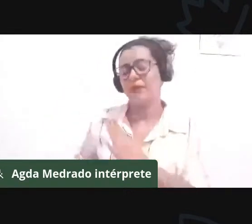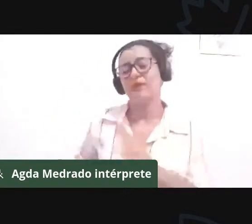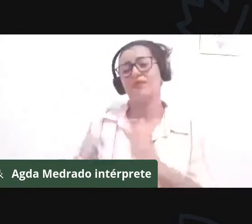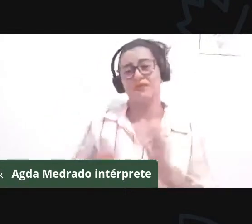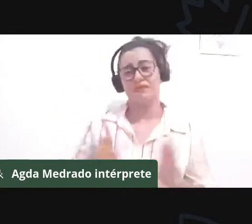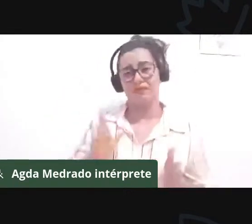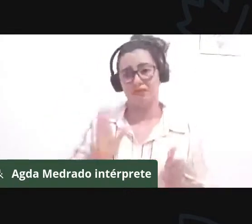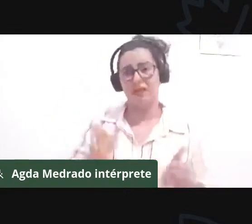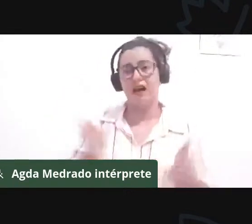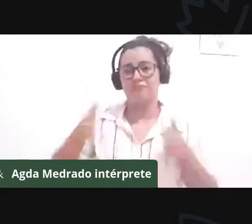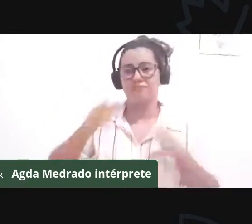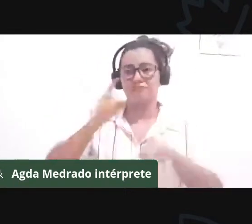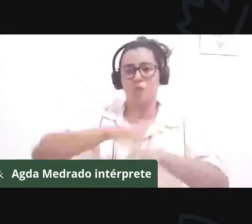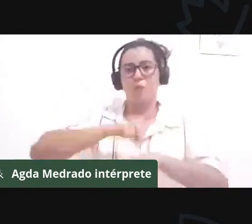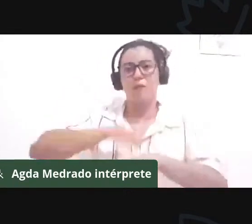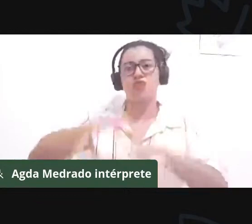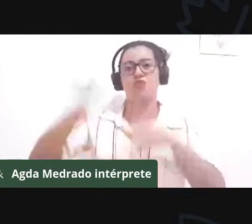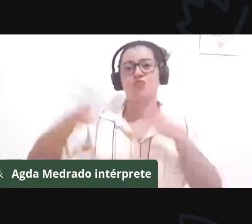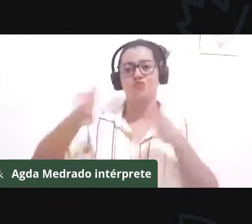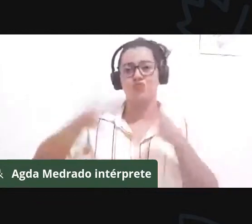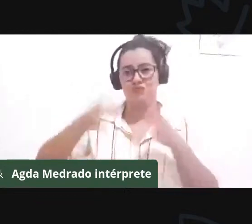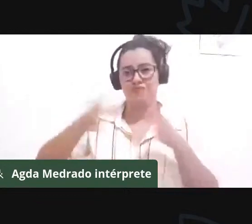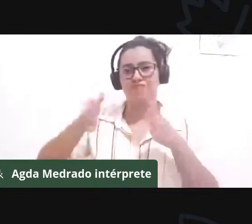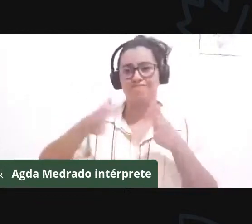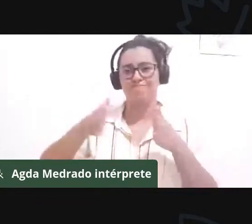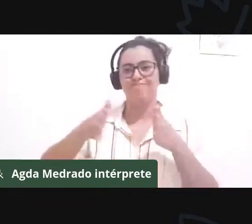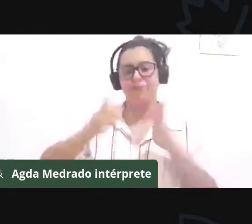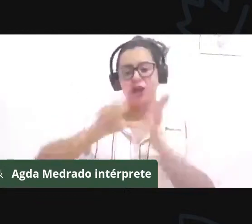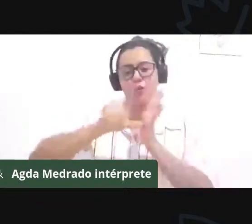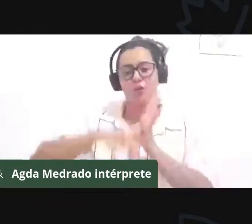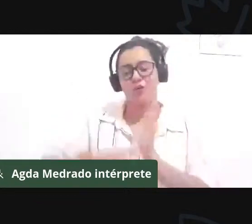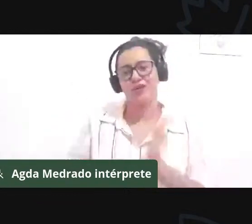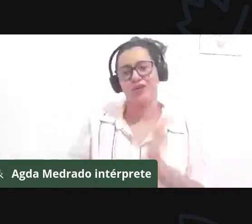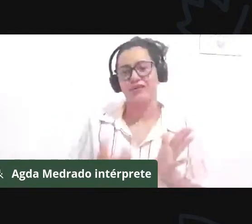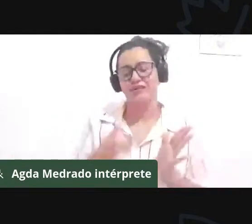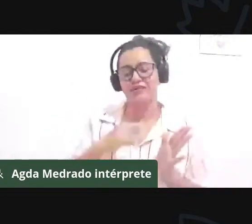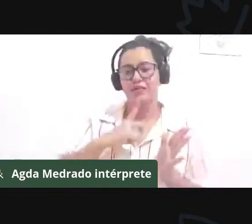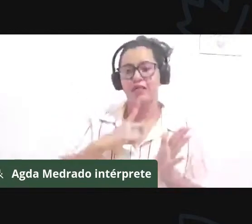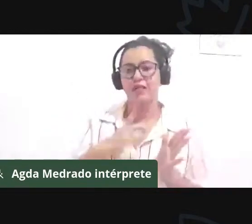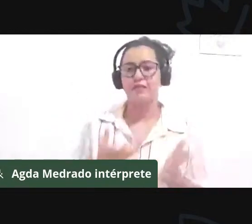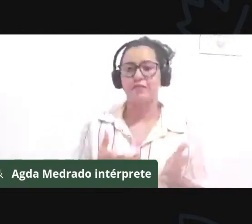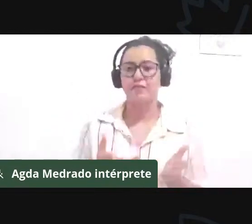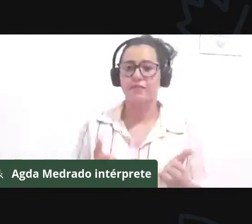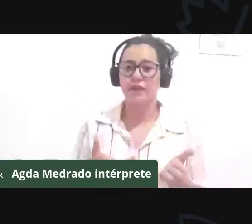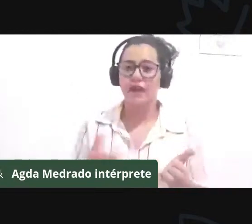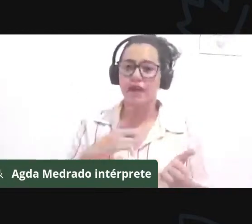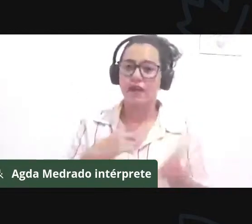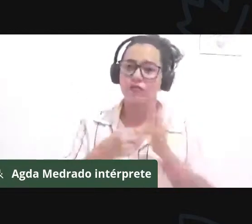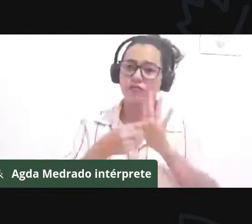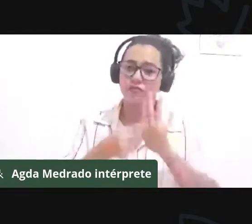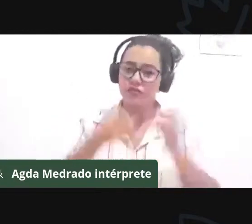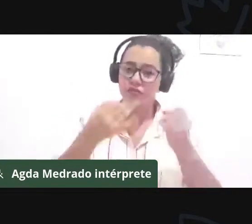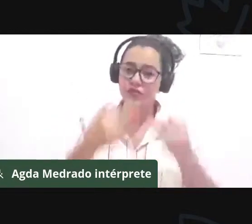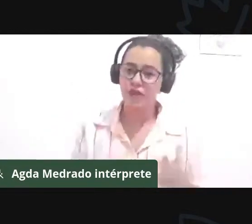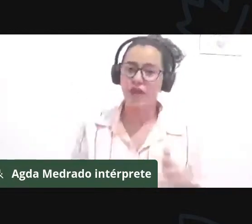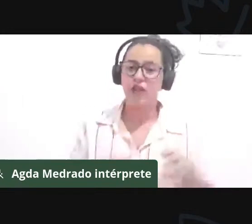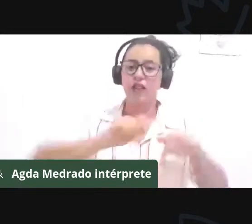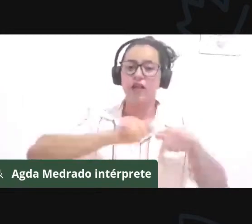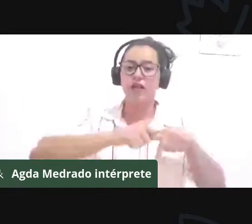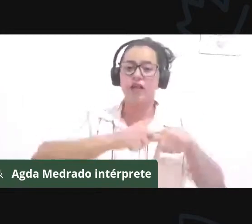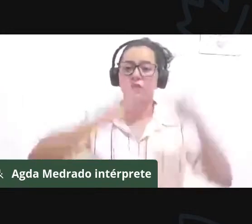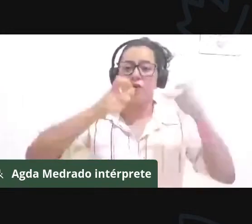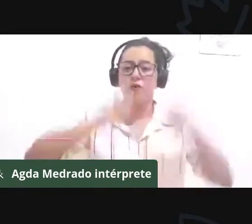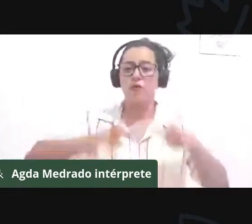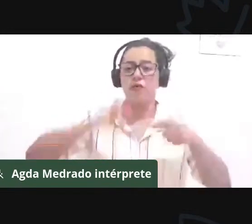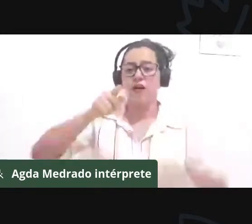Então, eu falo aqui do território quilombola, pau d'arte, parateca, fica no município de Malhada,